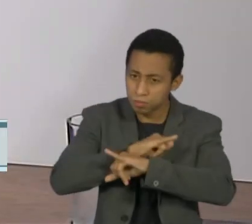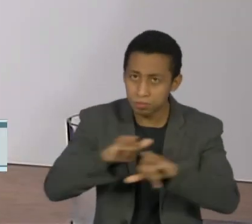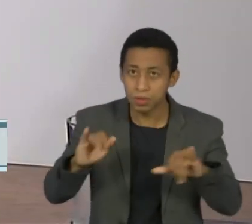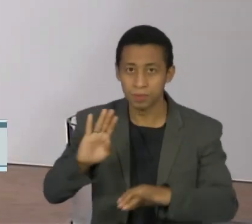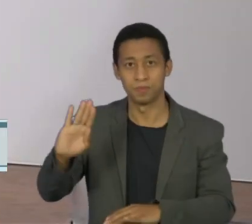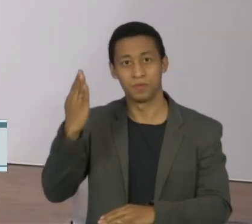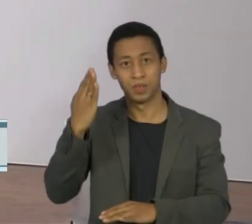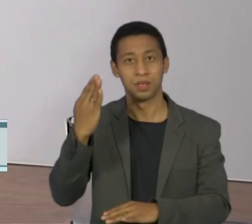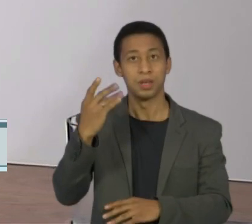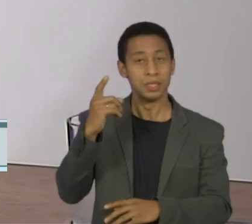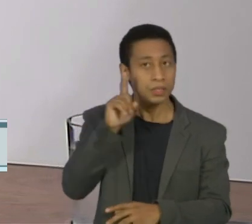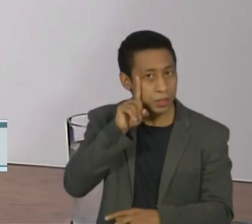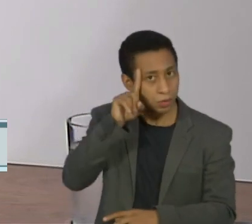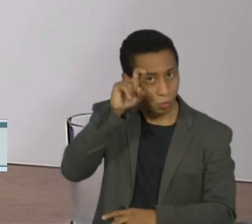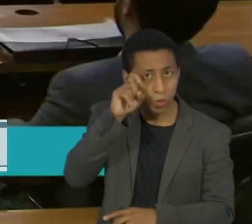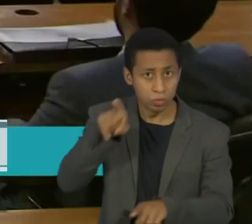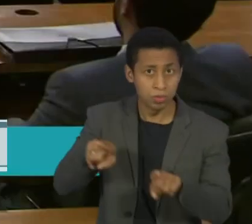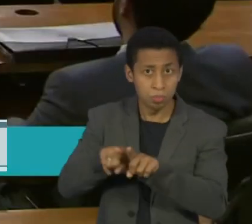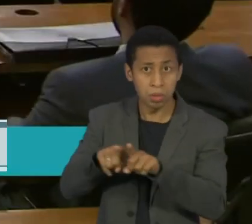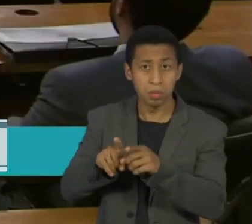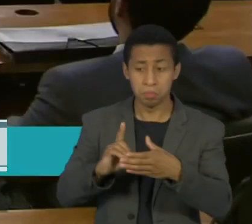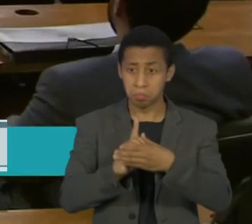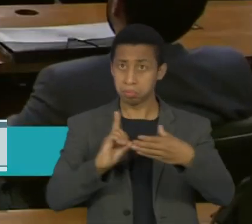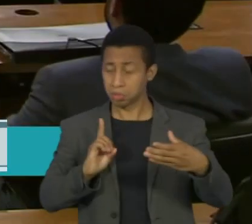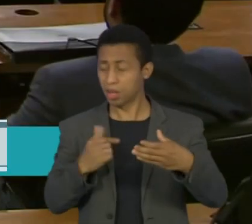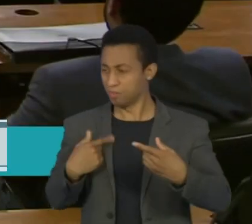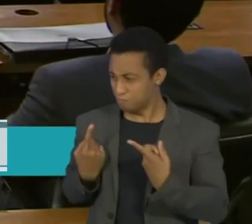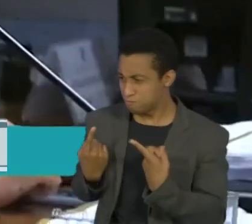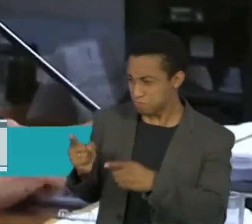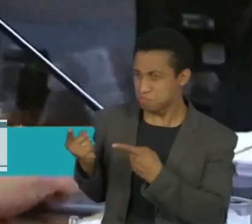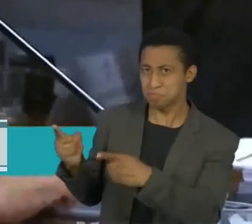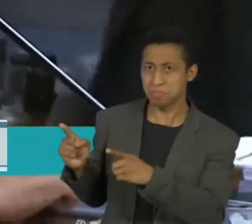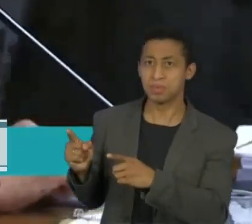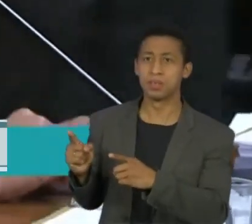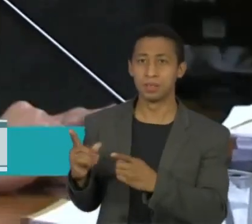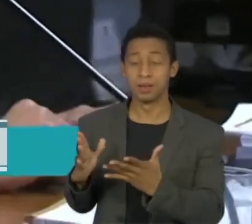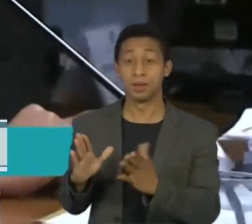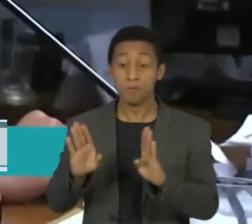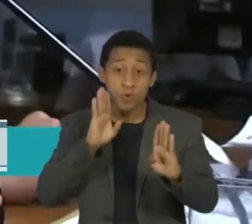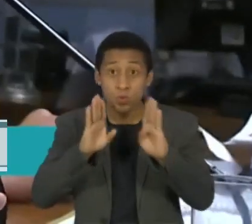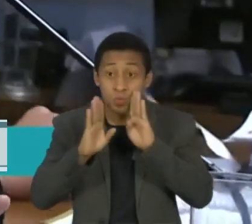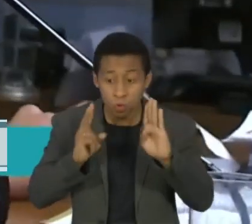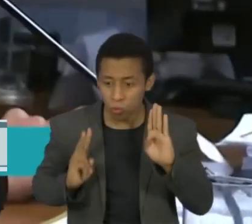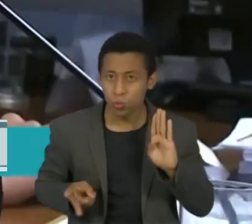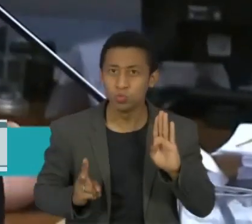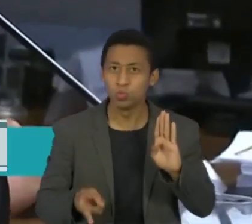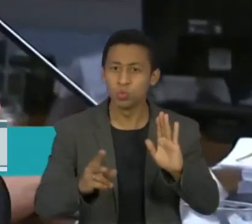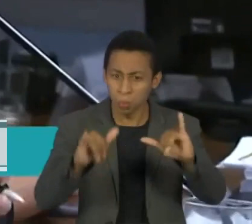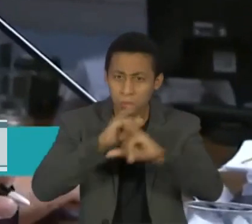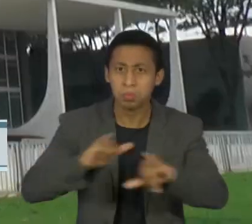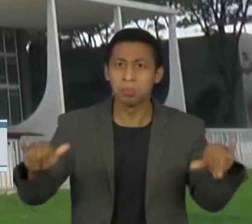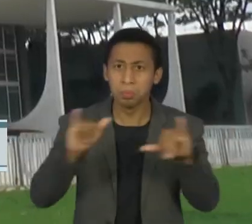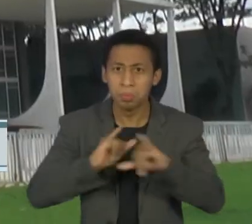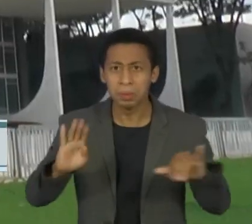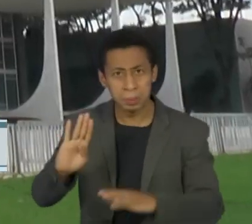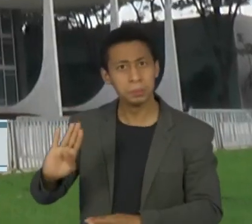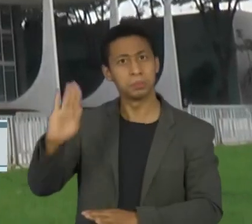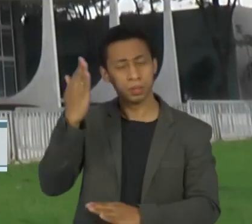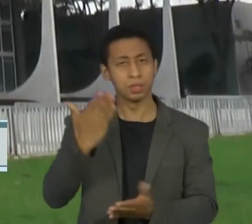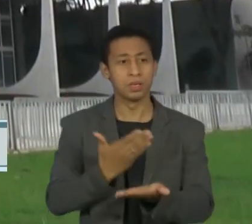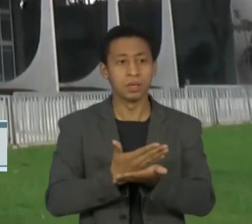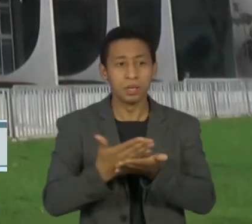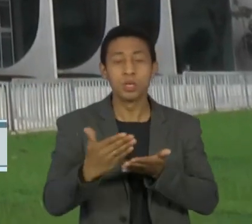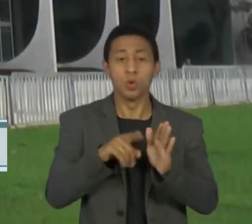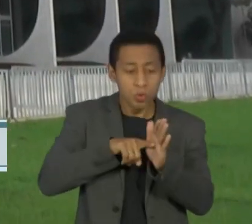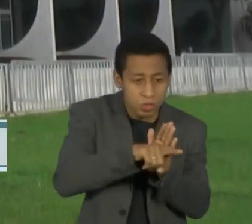Sérgio Moro, depois que deixou o cargo. A rede se manteve ativa mesmo depois da instalação da CPI das fake news e da abertura